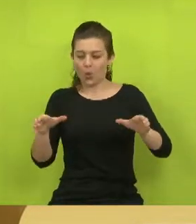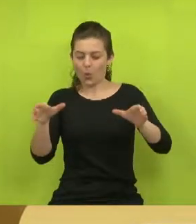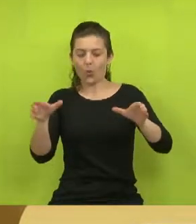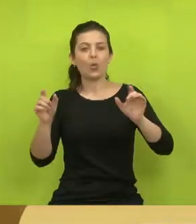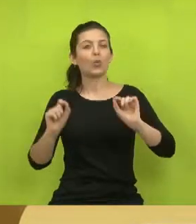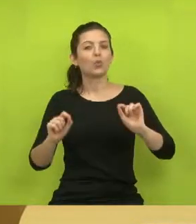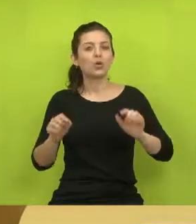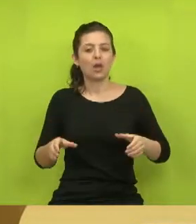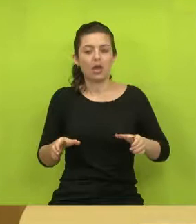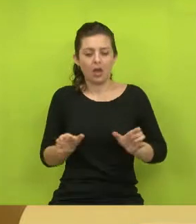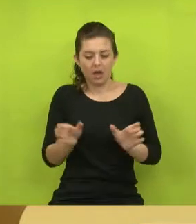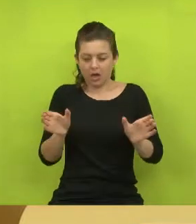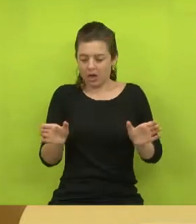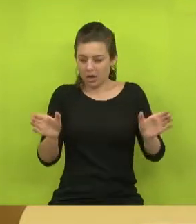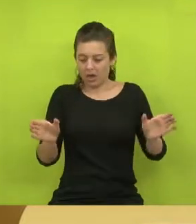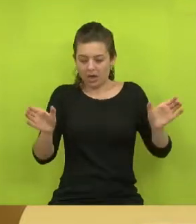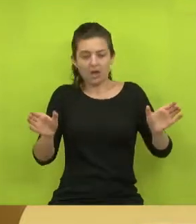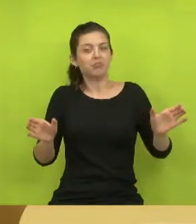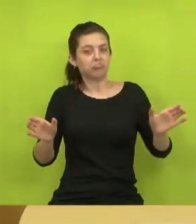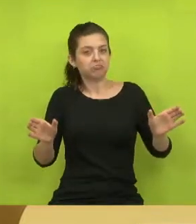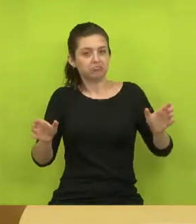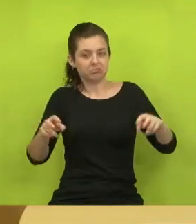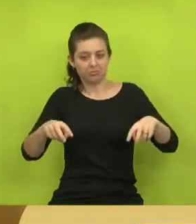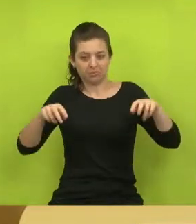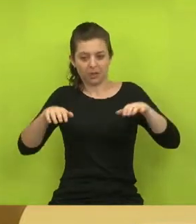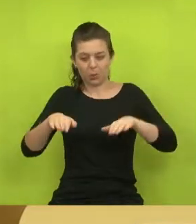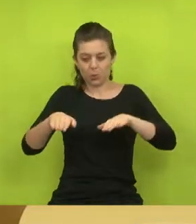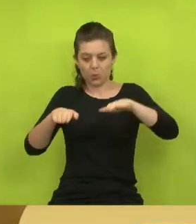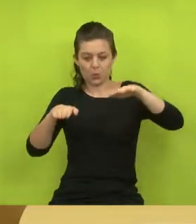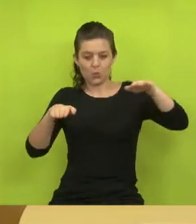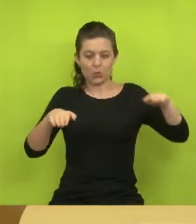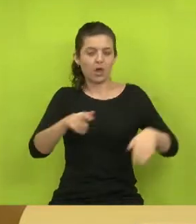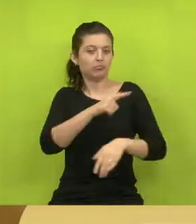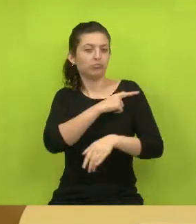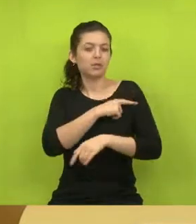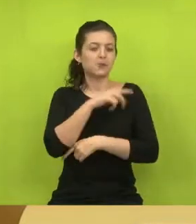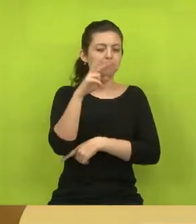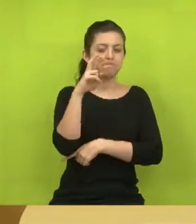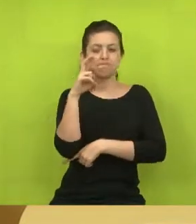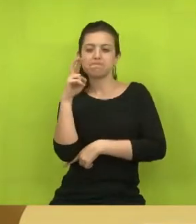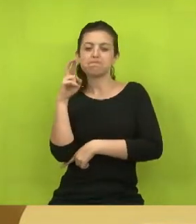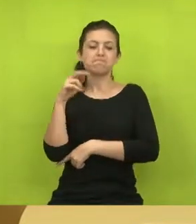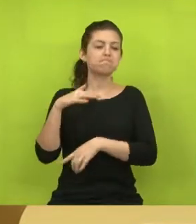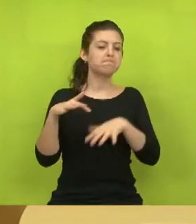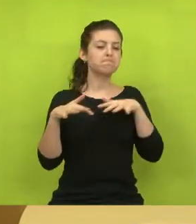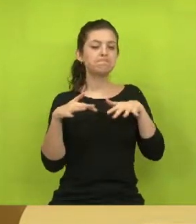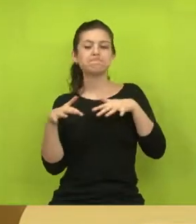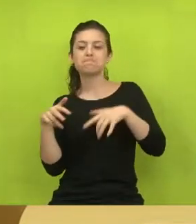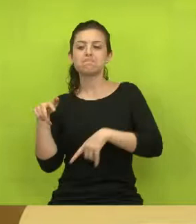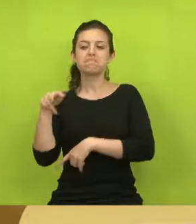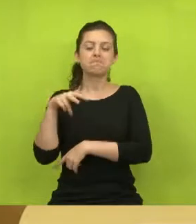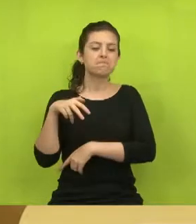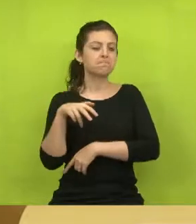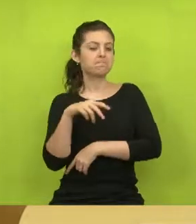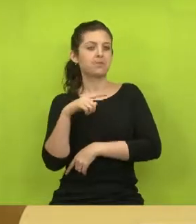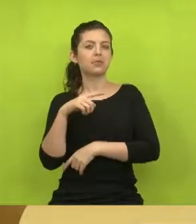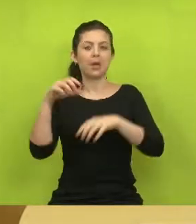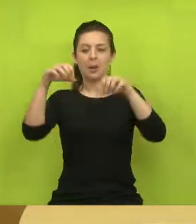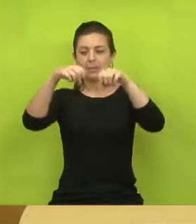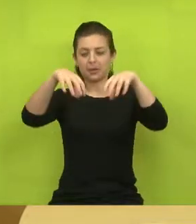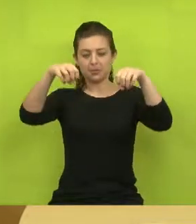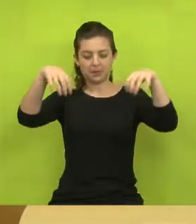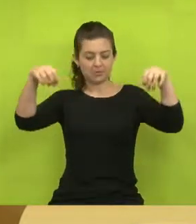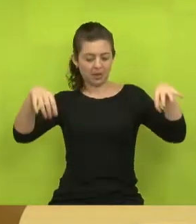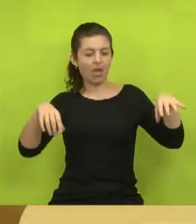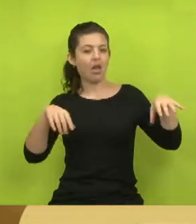de repente, quem sabe aquelas cabines elevadas para deixar ali um guarda municipal olhando o movimento por cima, colocar iluminação,